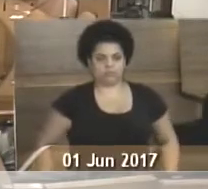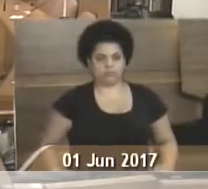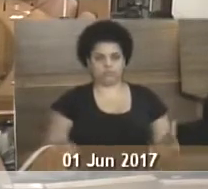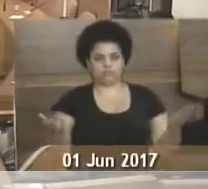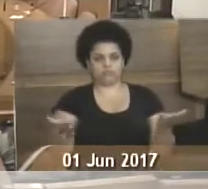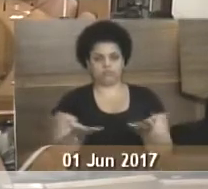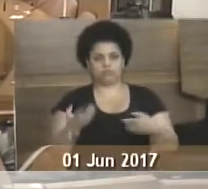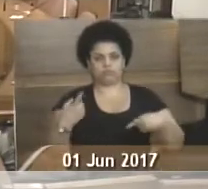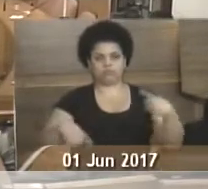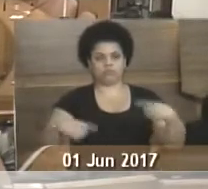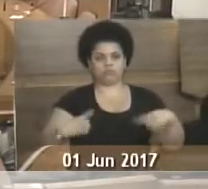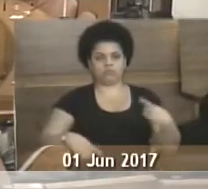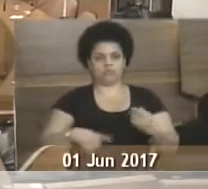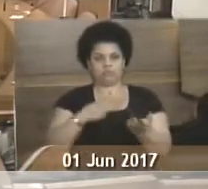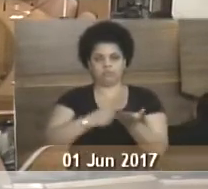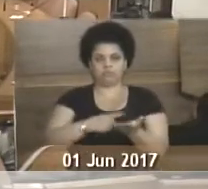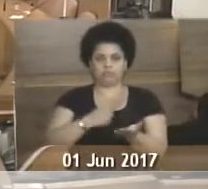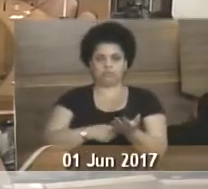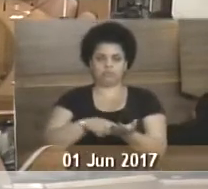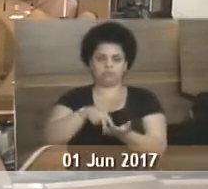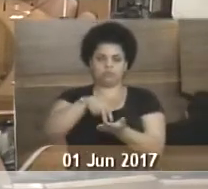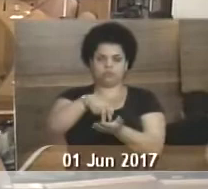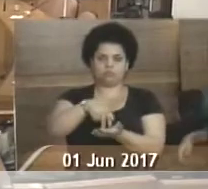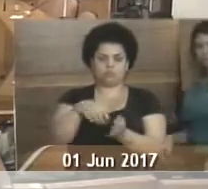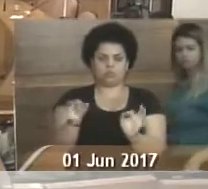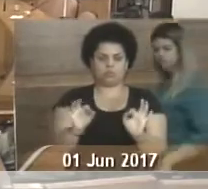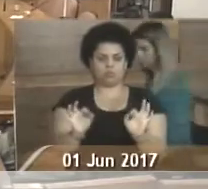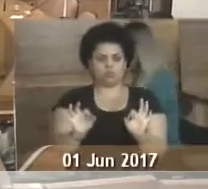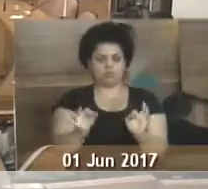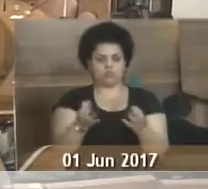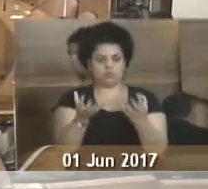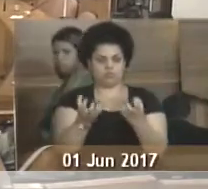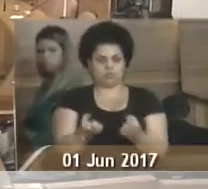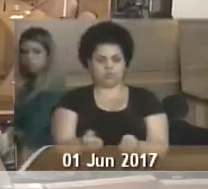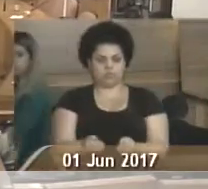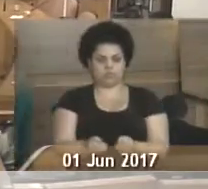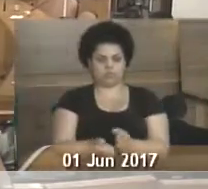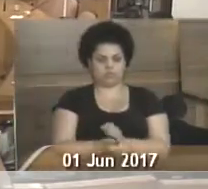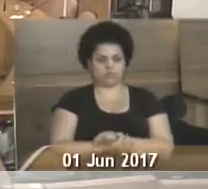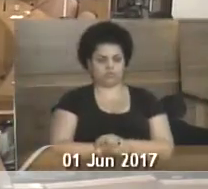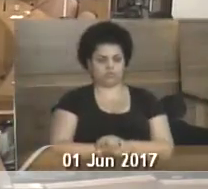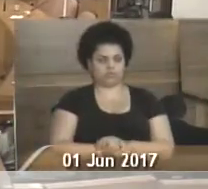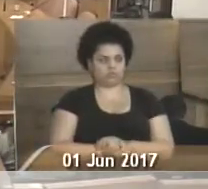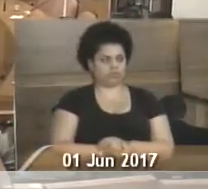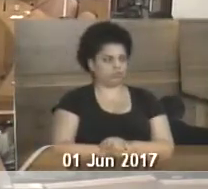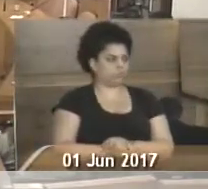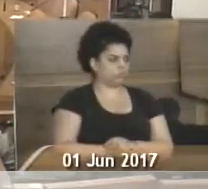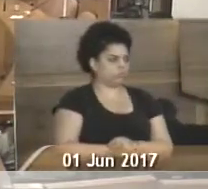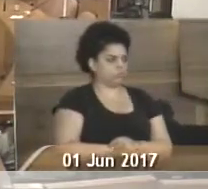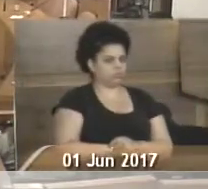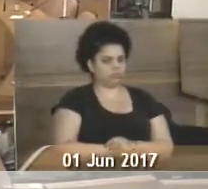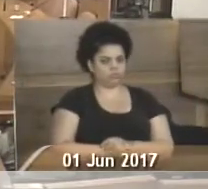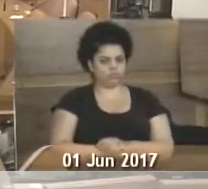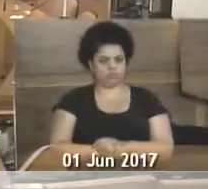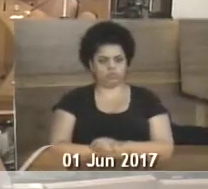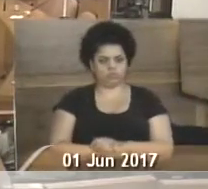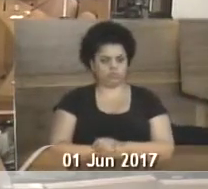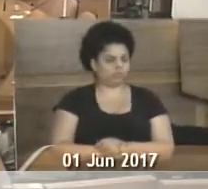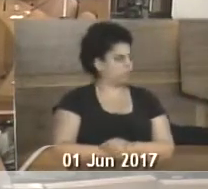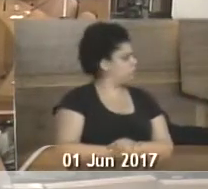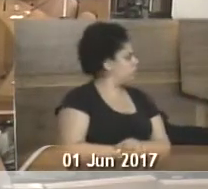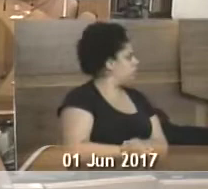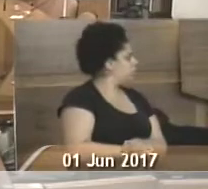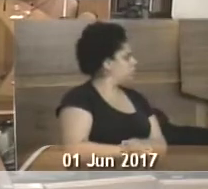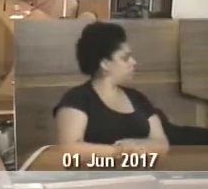Em discussão, não havendo oradores em votação, vereadores que aprovam o começo como estão, aprovado a ata da sessão anterior.